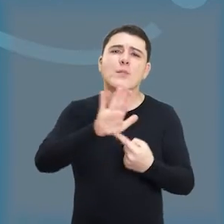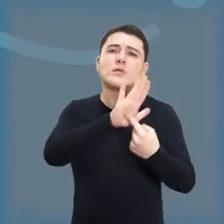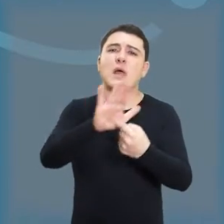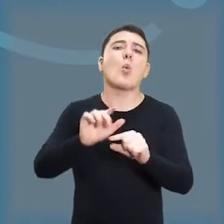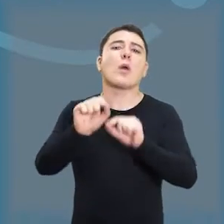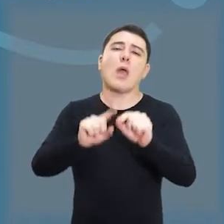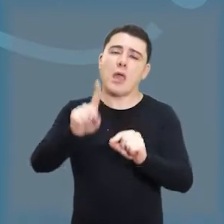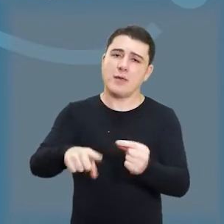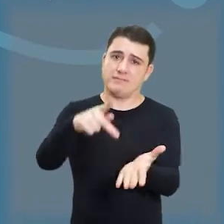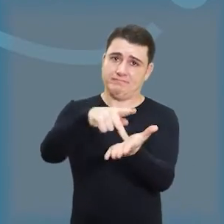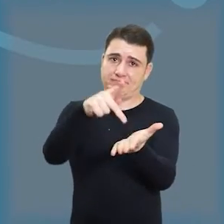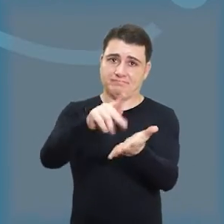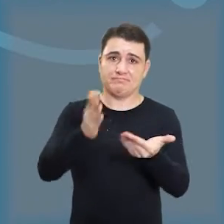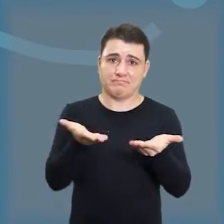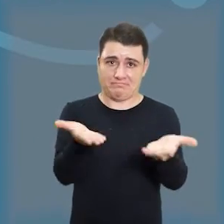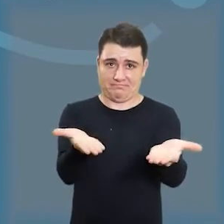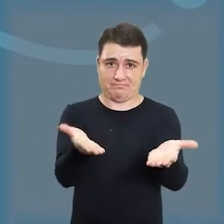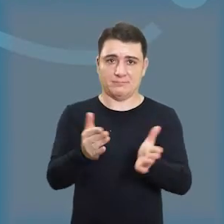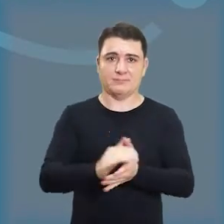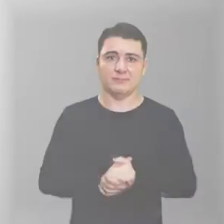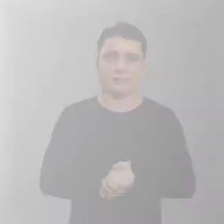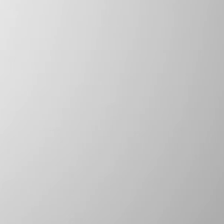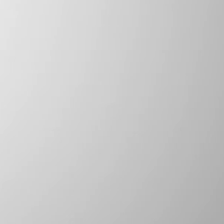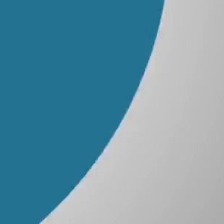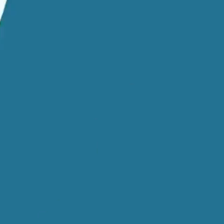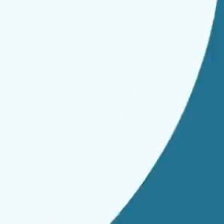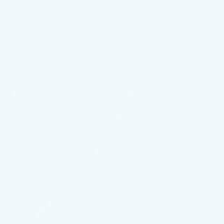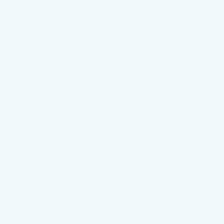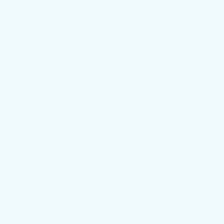resultado final, a verdade na população.